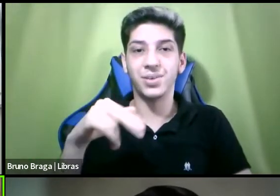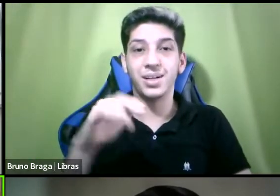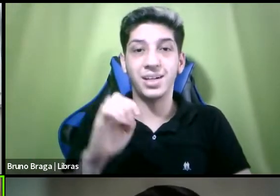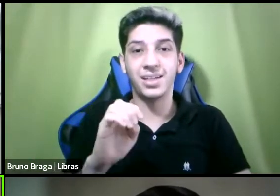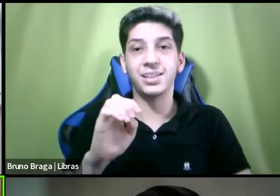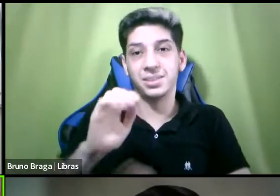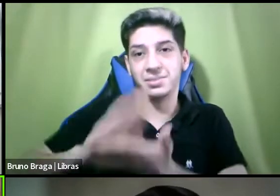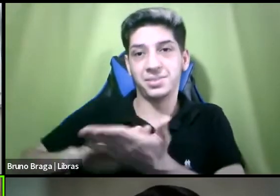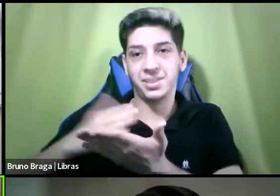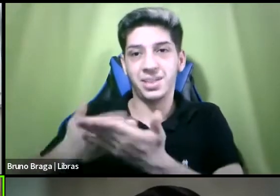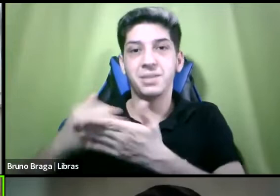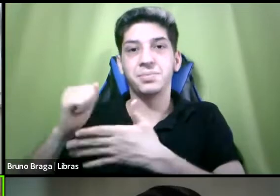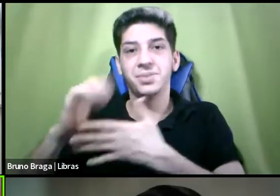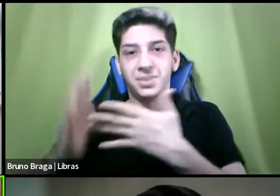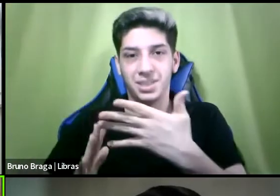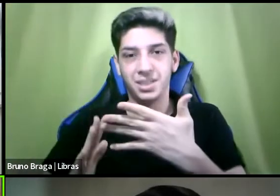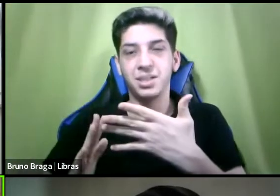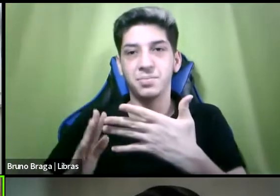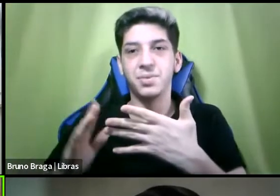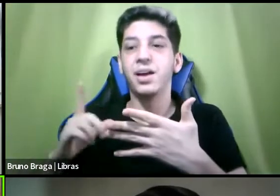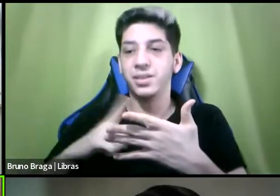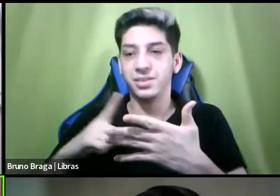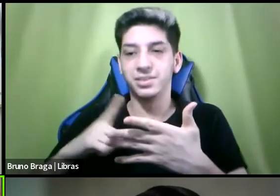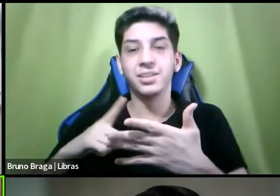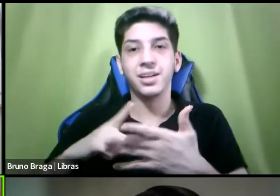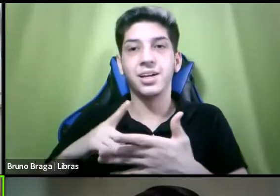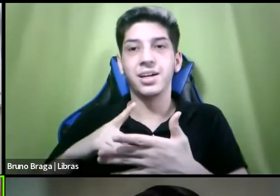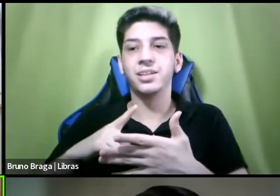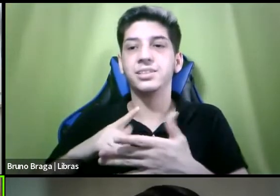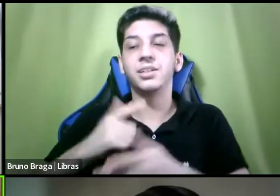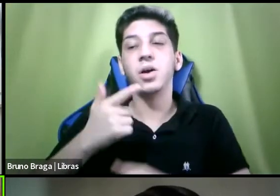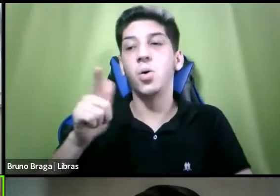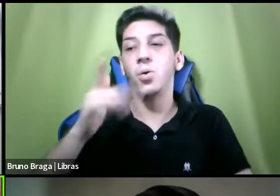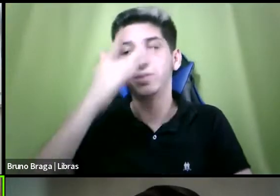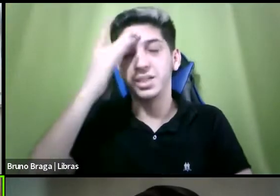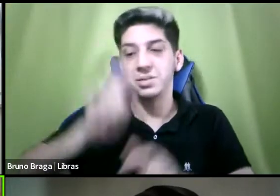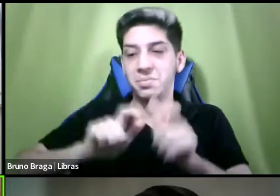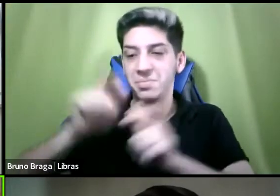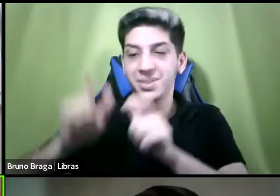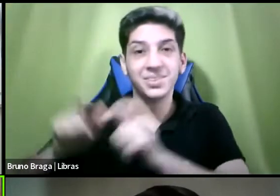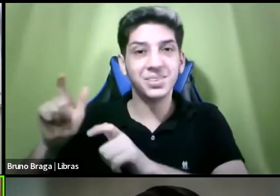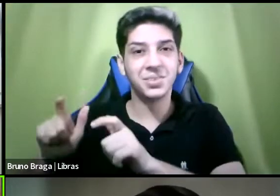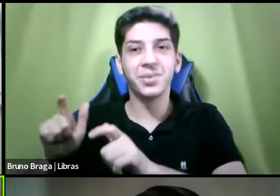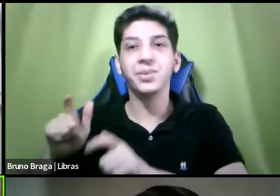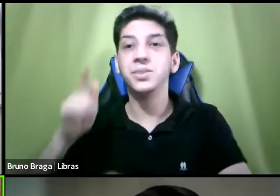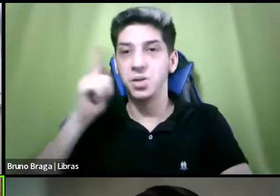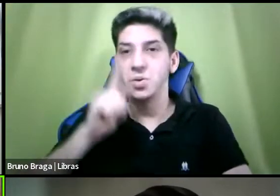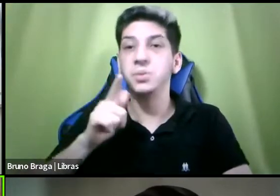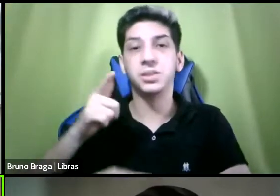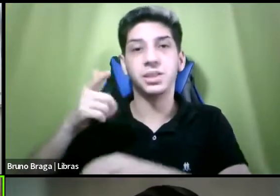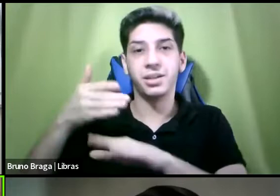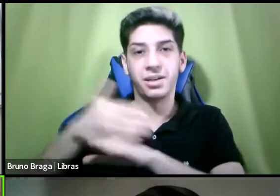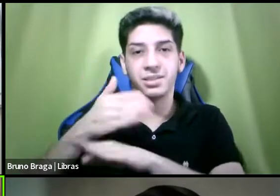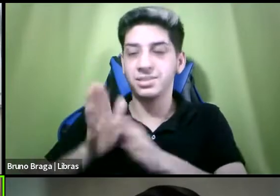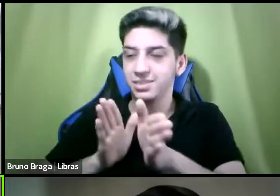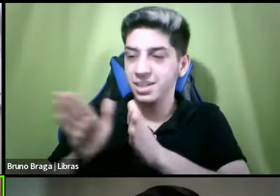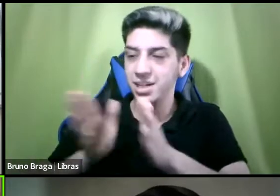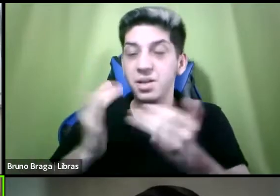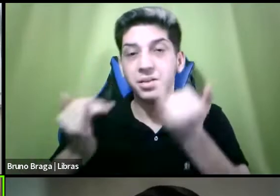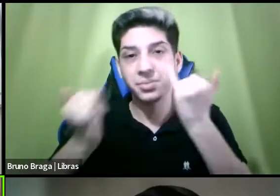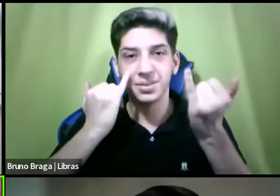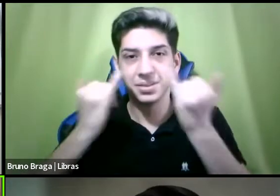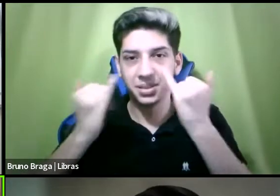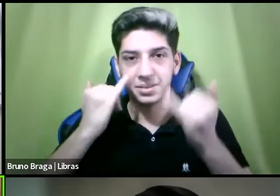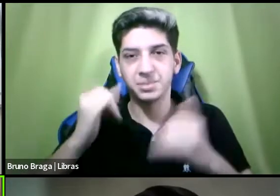justamente vem propiciar que tantas pessoas tenham acesso à informação